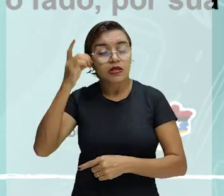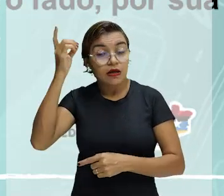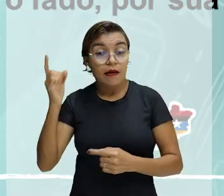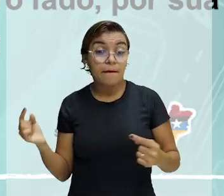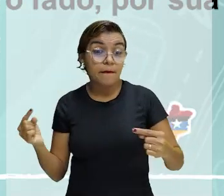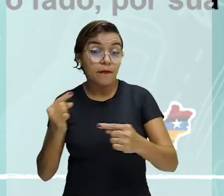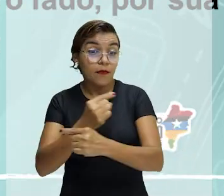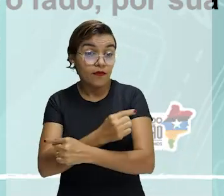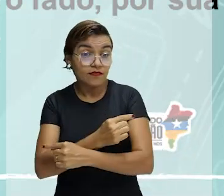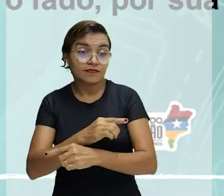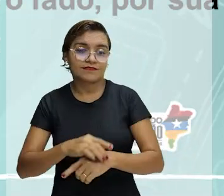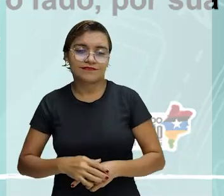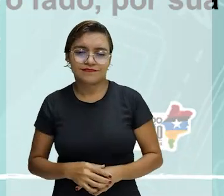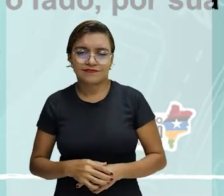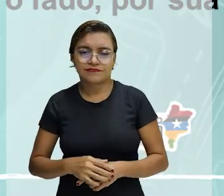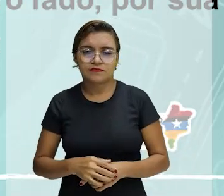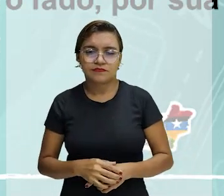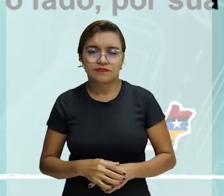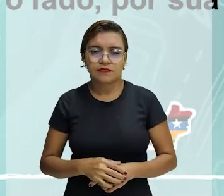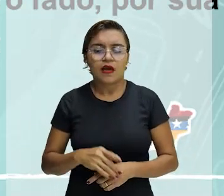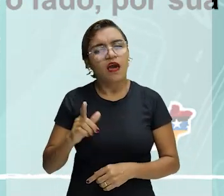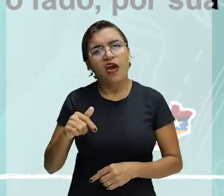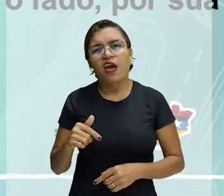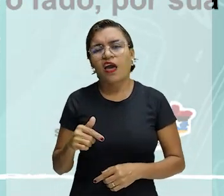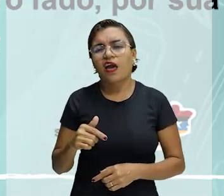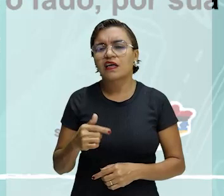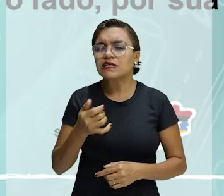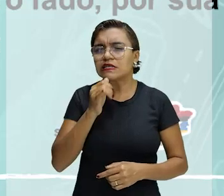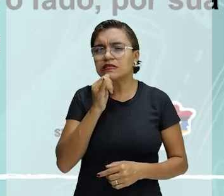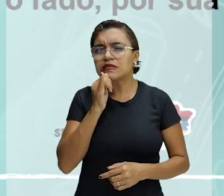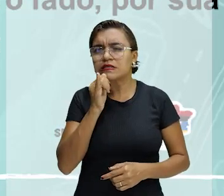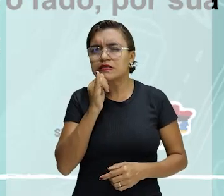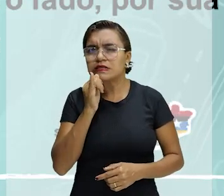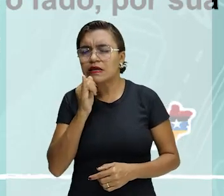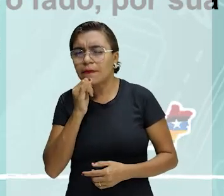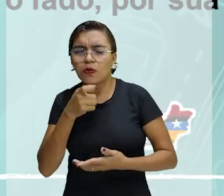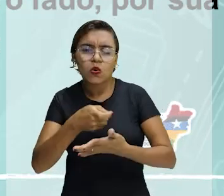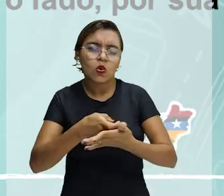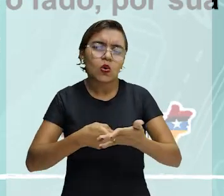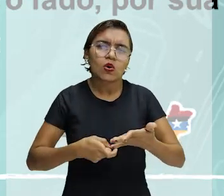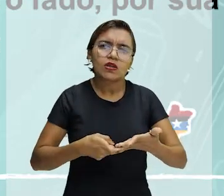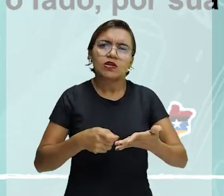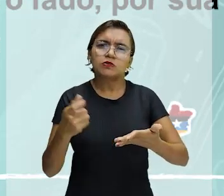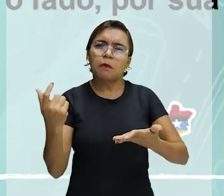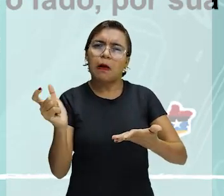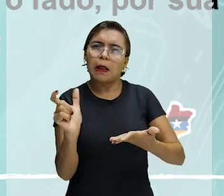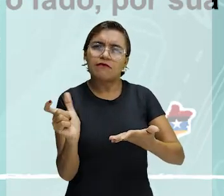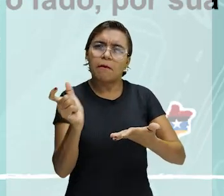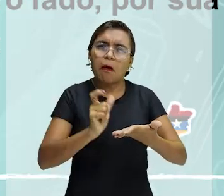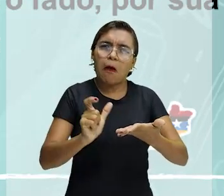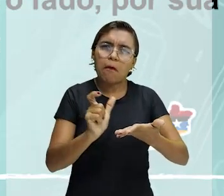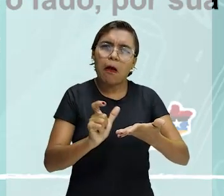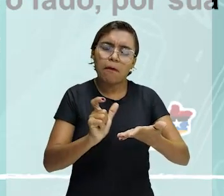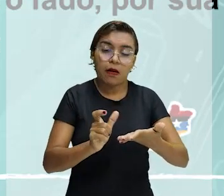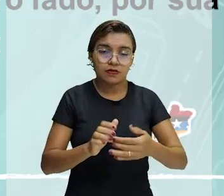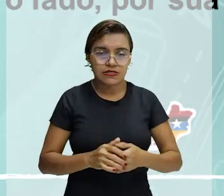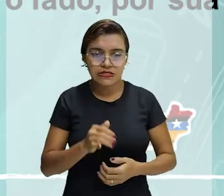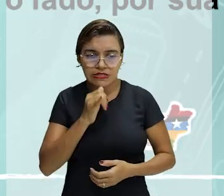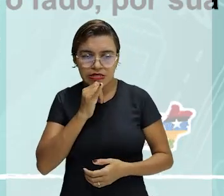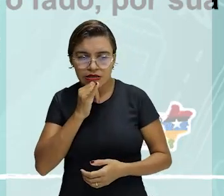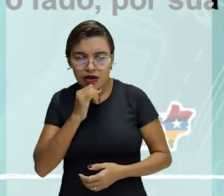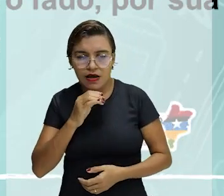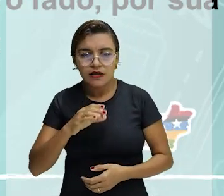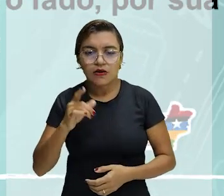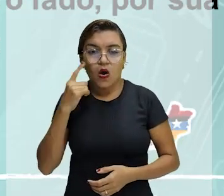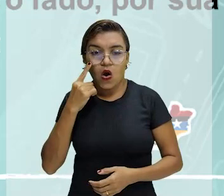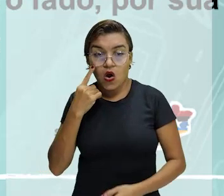oposto da concisão. Ser prolixo é ficar enrolando, enchendo linguiça, para não ir direto ao assunto. O uso de cacoetes,